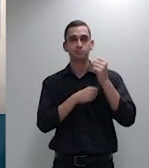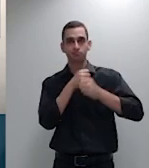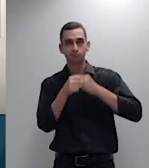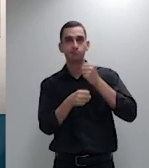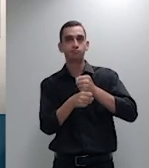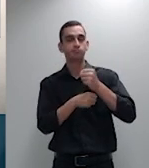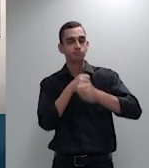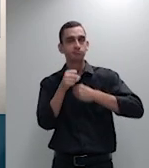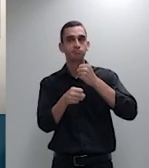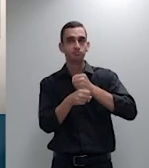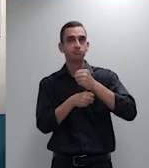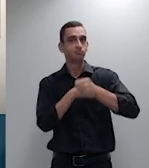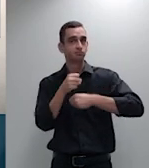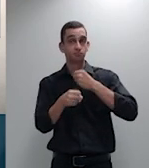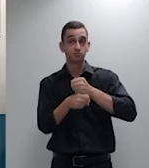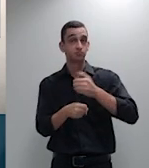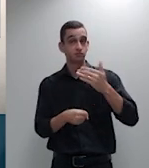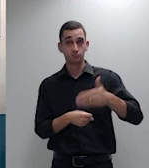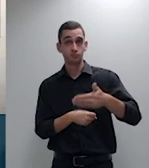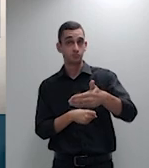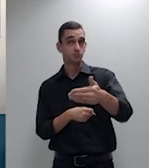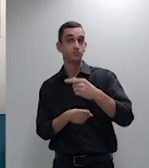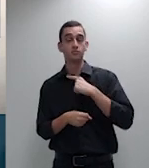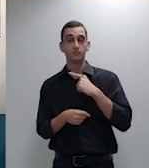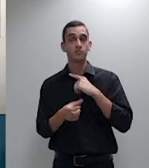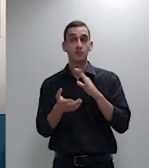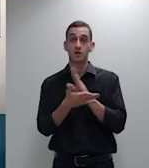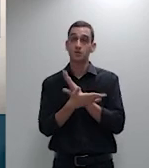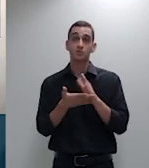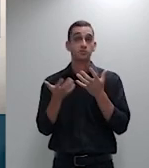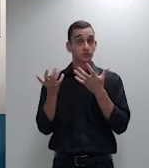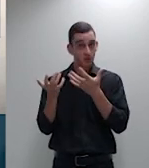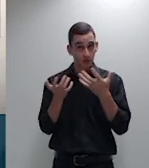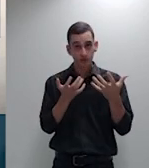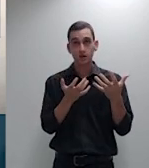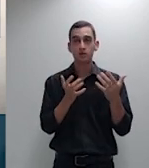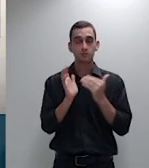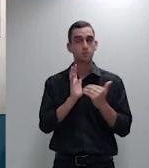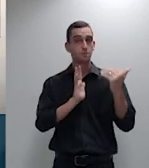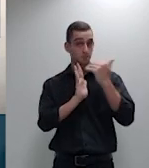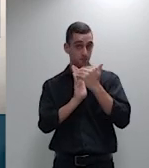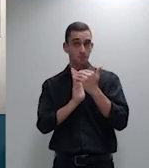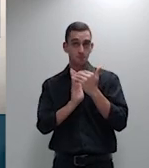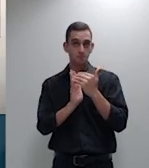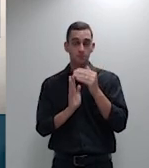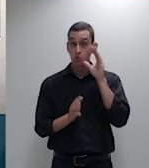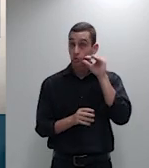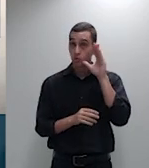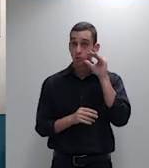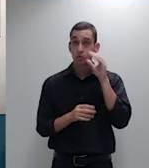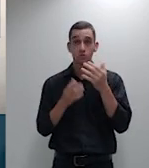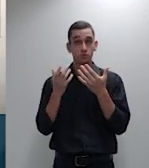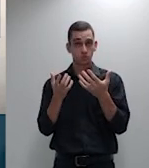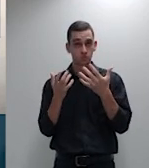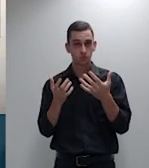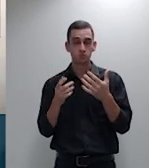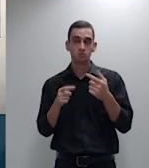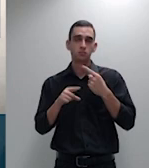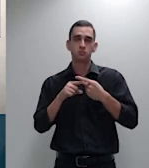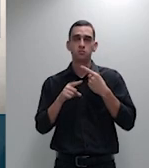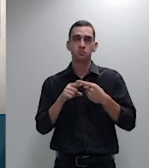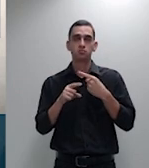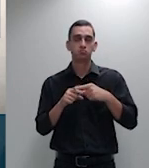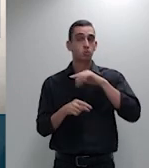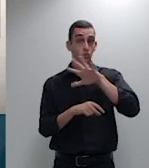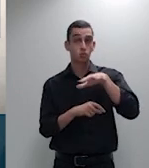situação o que todos desejam porque não há interesse principalmente dos idosos em litigâncias